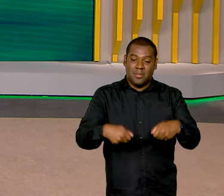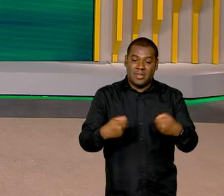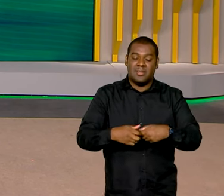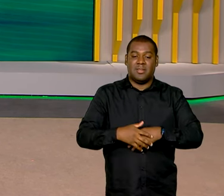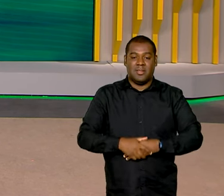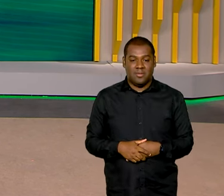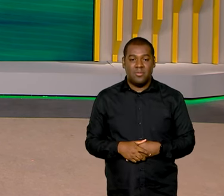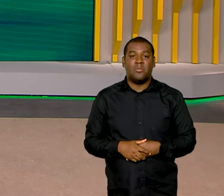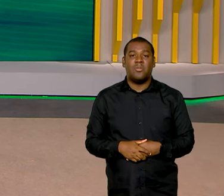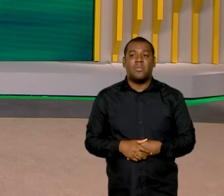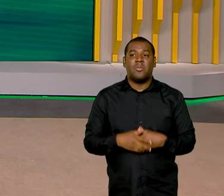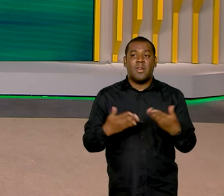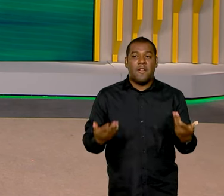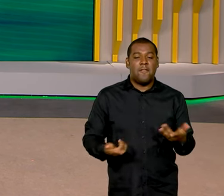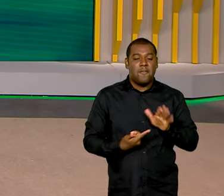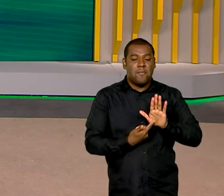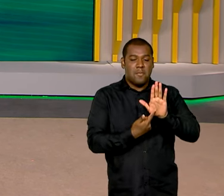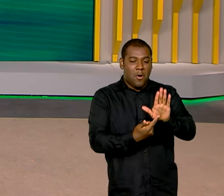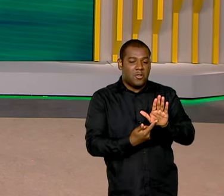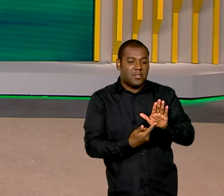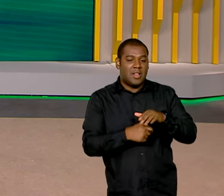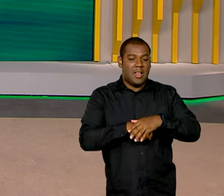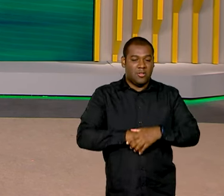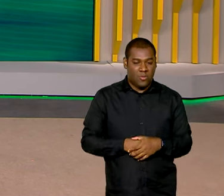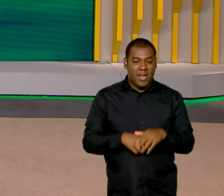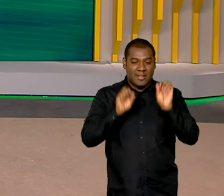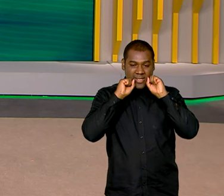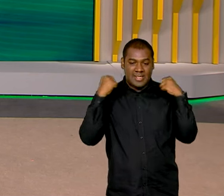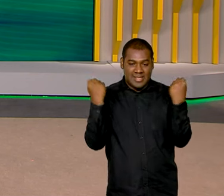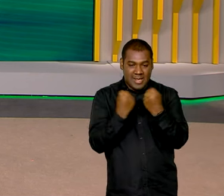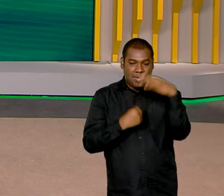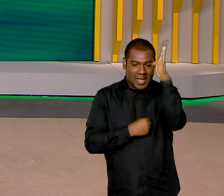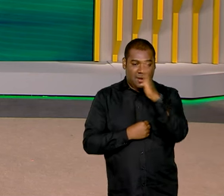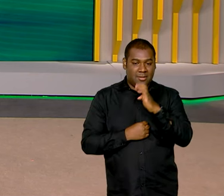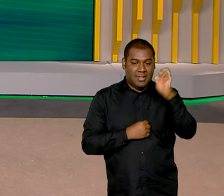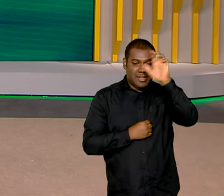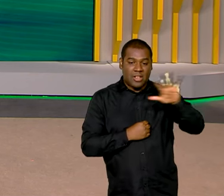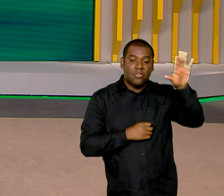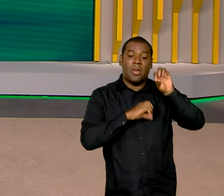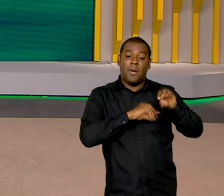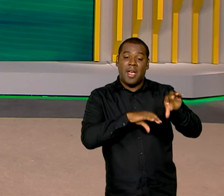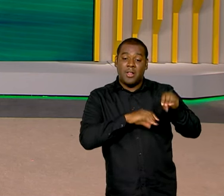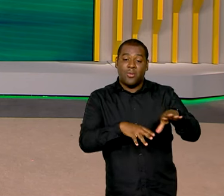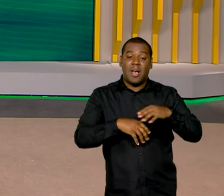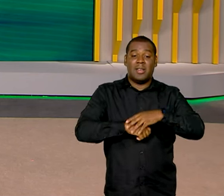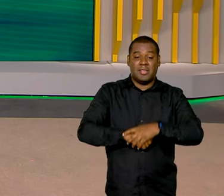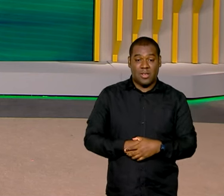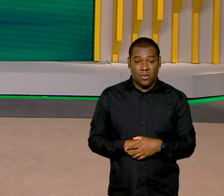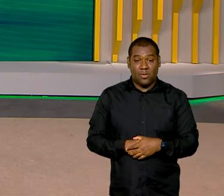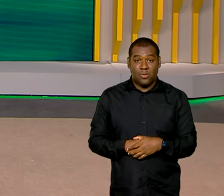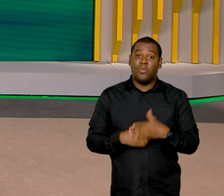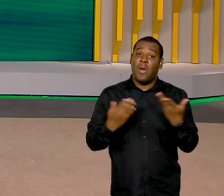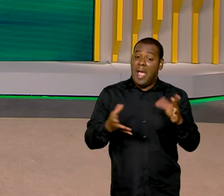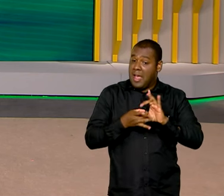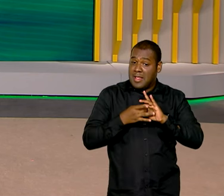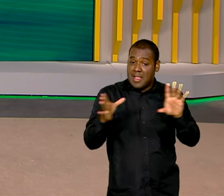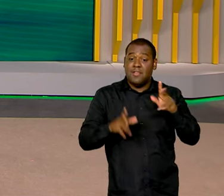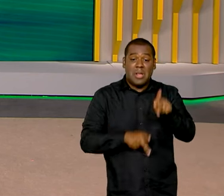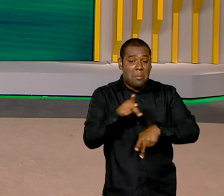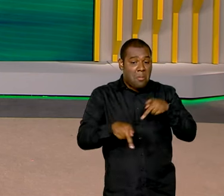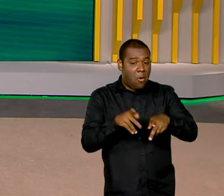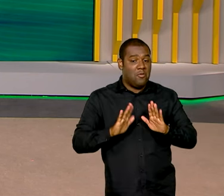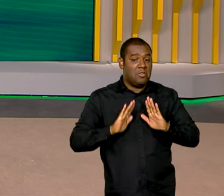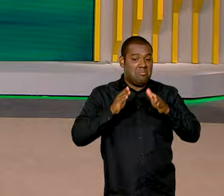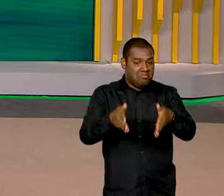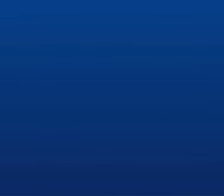Rumos da Educação, nós vamos ver como a Conferência Nacional de Educação abre espaço para a participação popular.